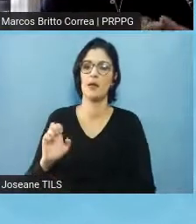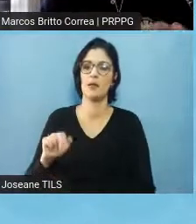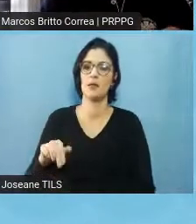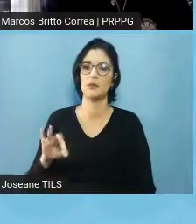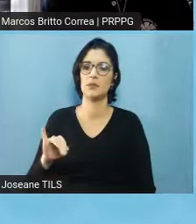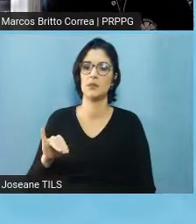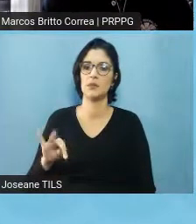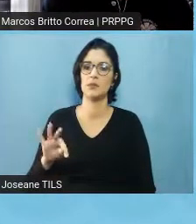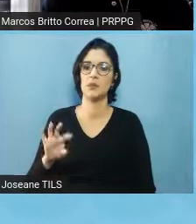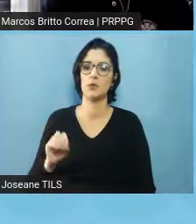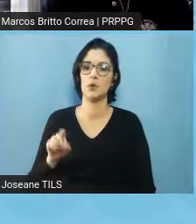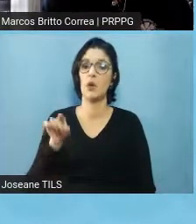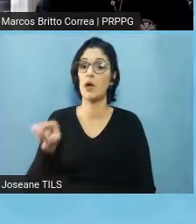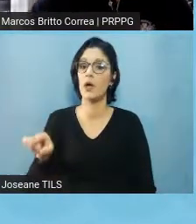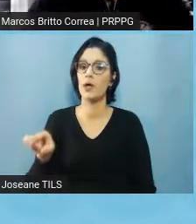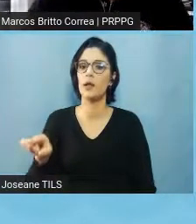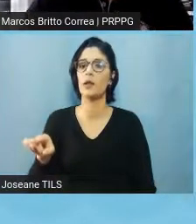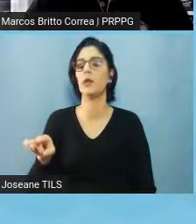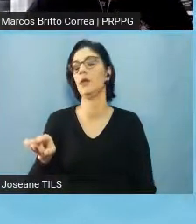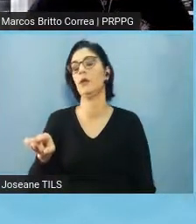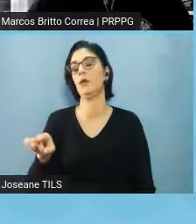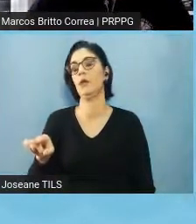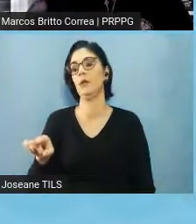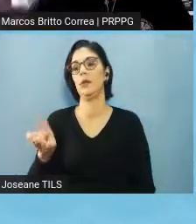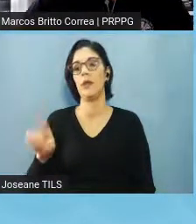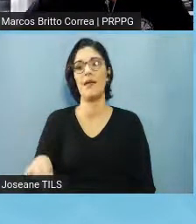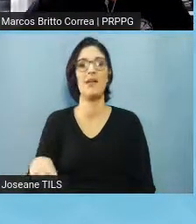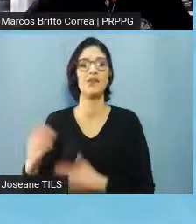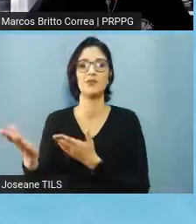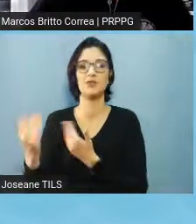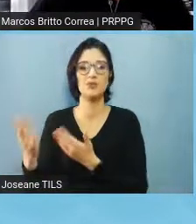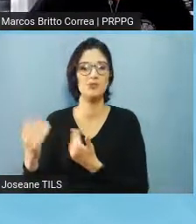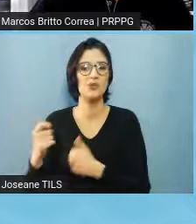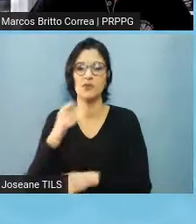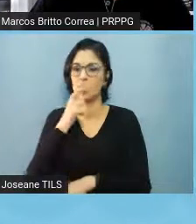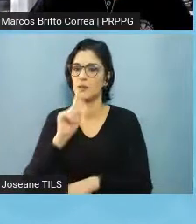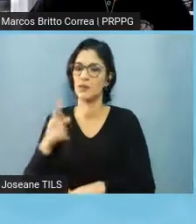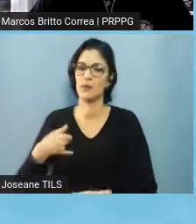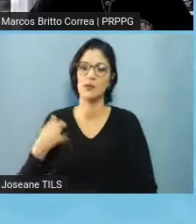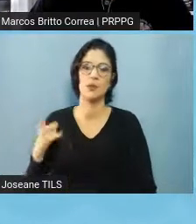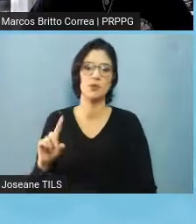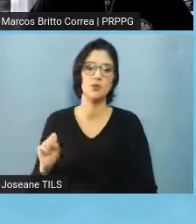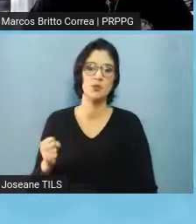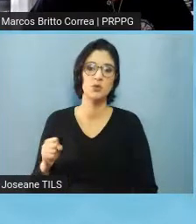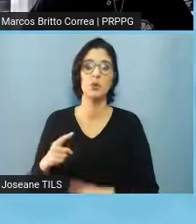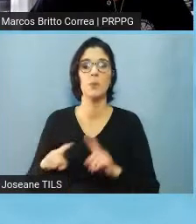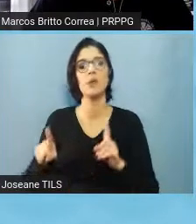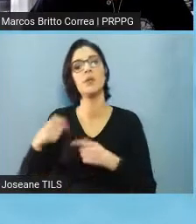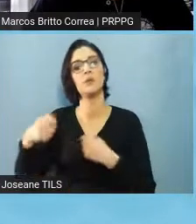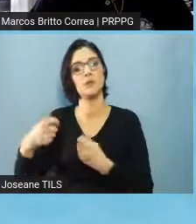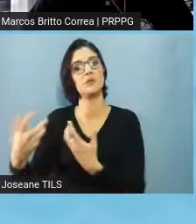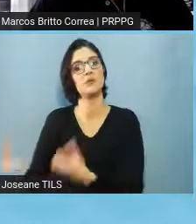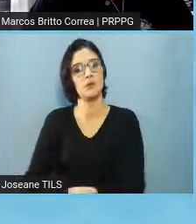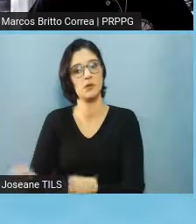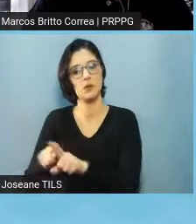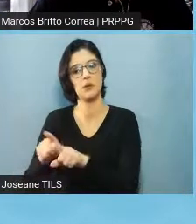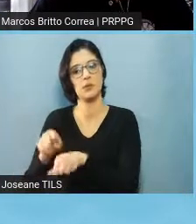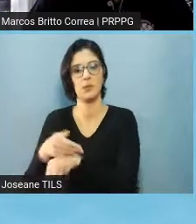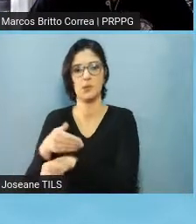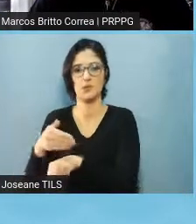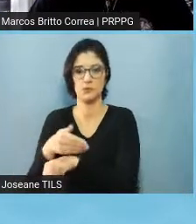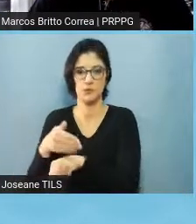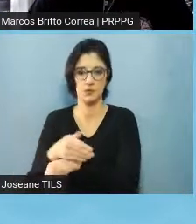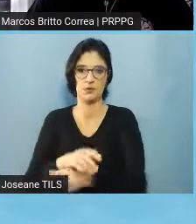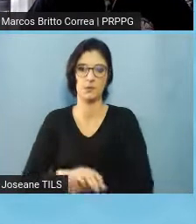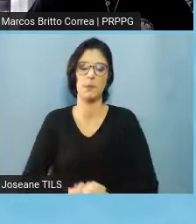o menor, ele precisa também concordar e participar da pesquisa por meio de assinatura desse termo de assentimento. E tanto os responsáveis,